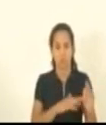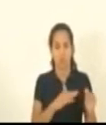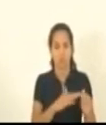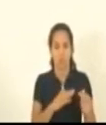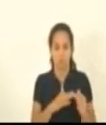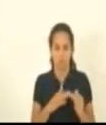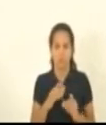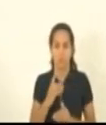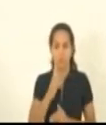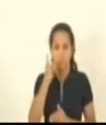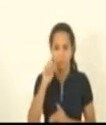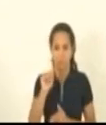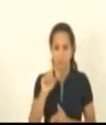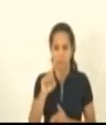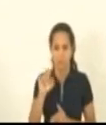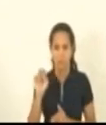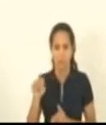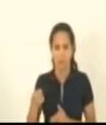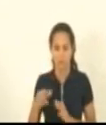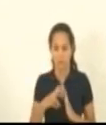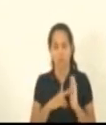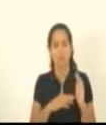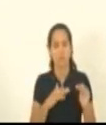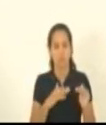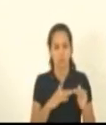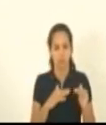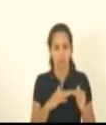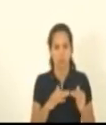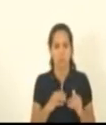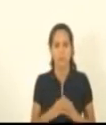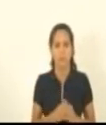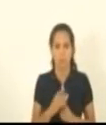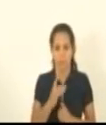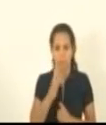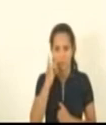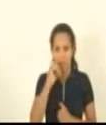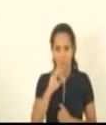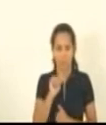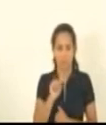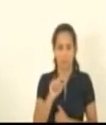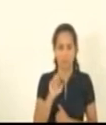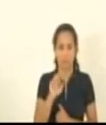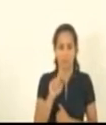Adilson Espíndola com o relator deputado Calegari